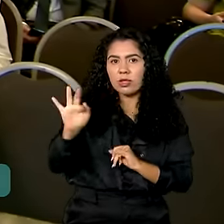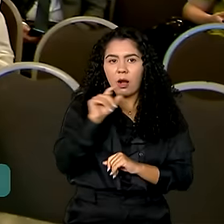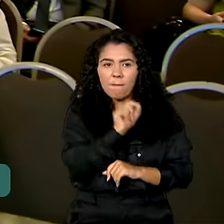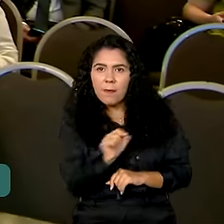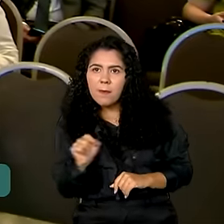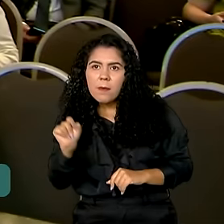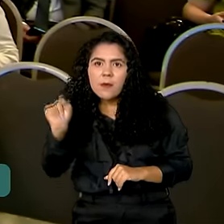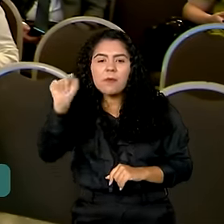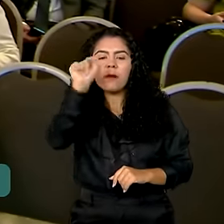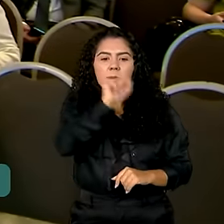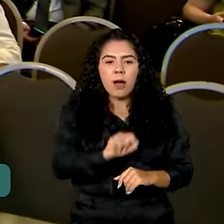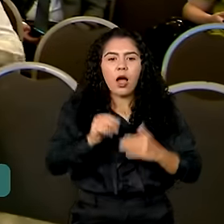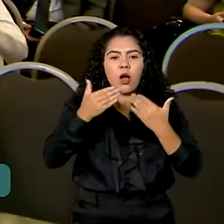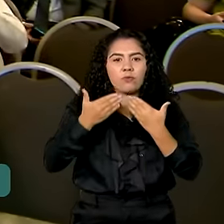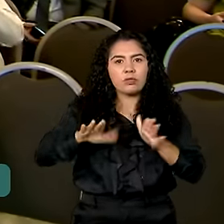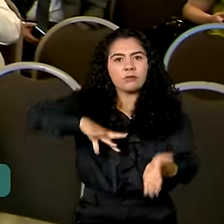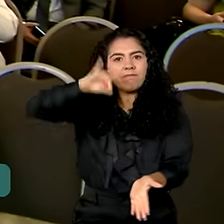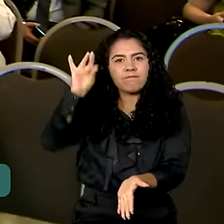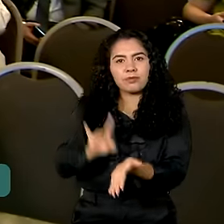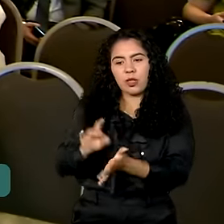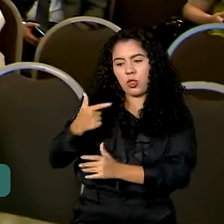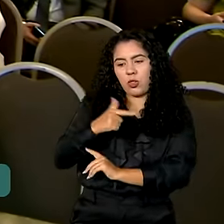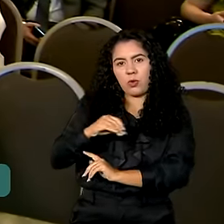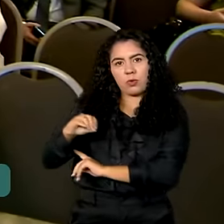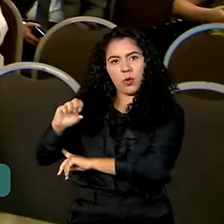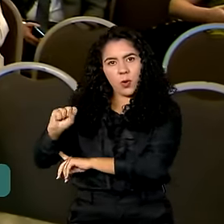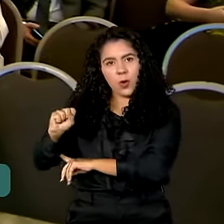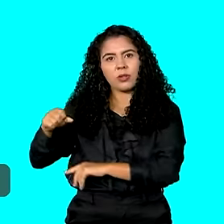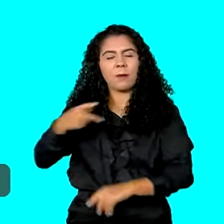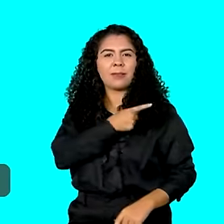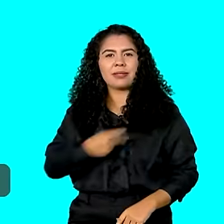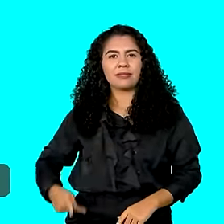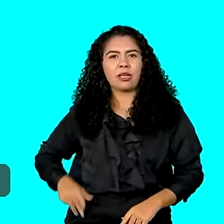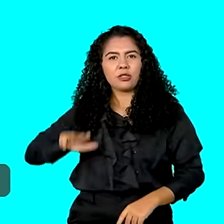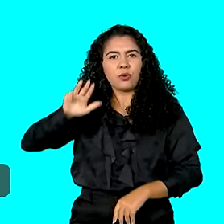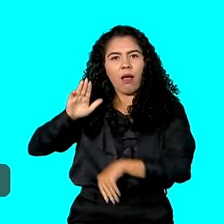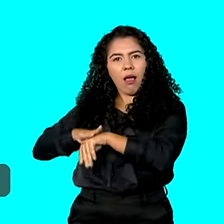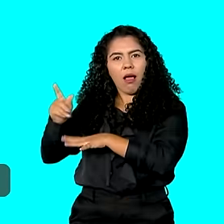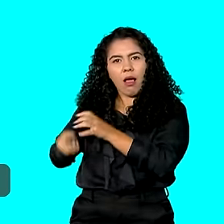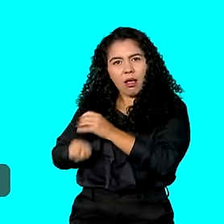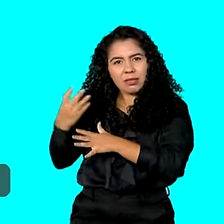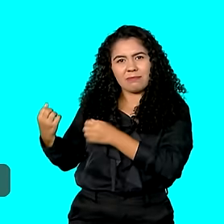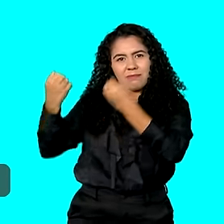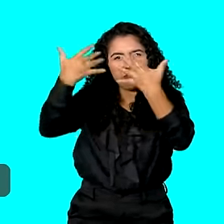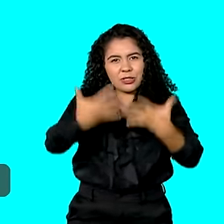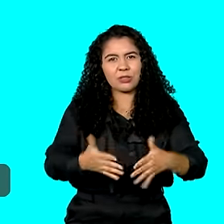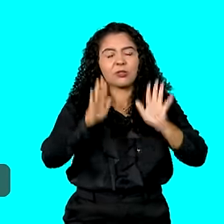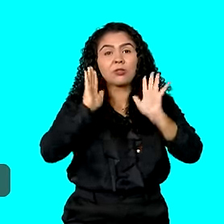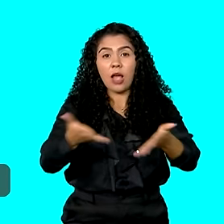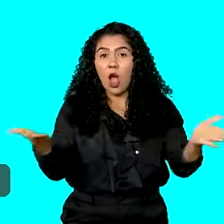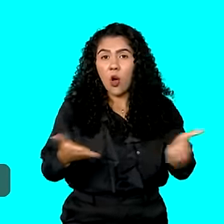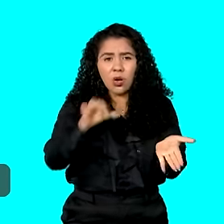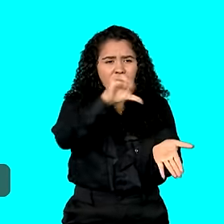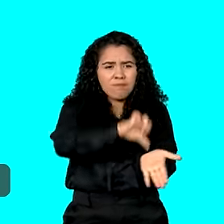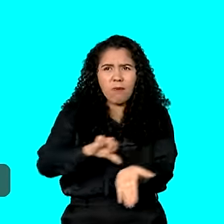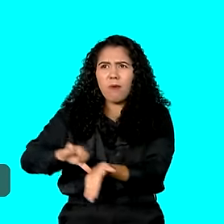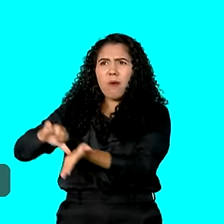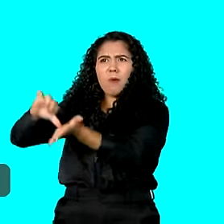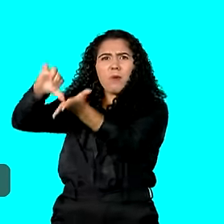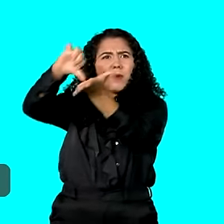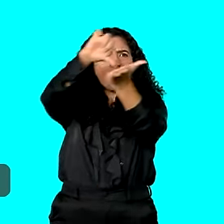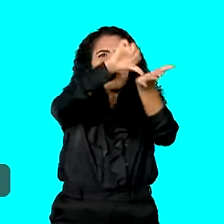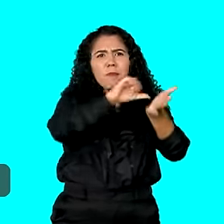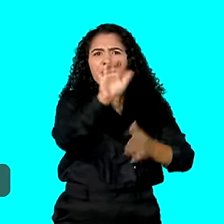institucionalizados em 2008 pelo nosso presidente Lula, como aqui já falei, são hoje a maior rede de educação profissional, científica e